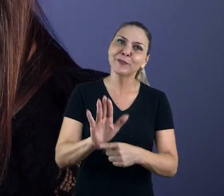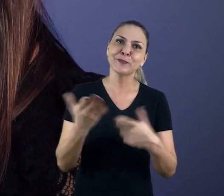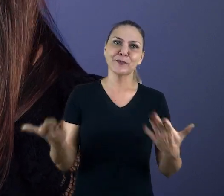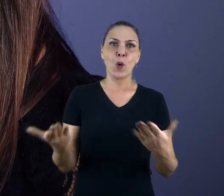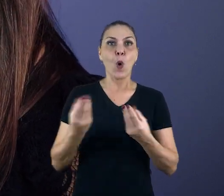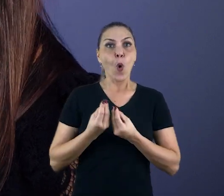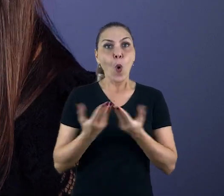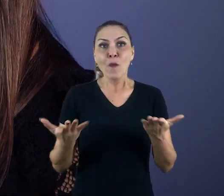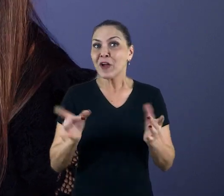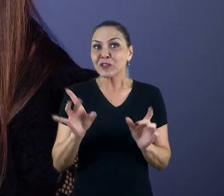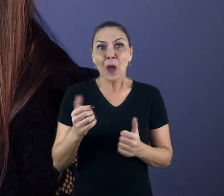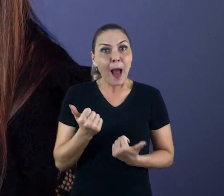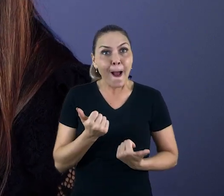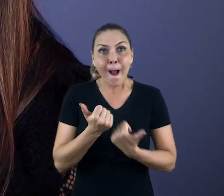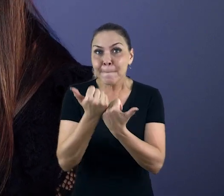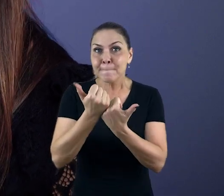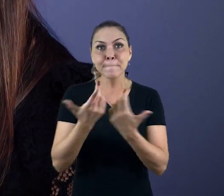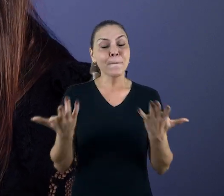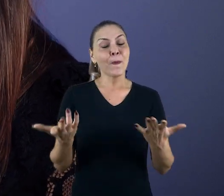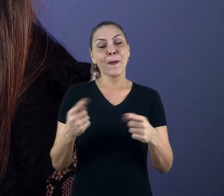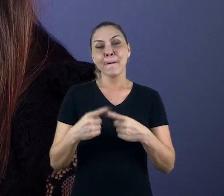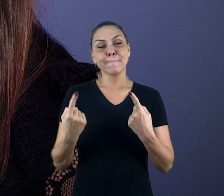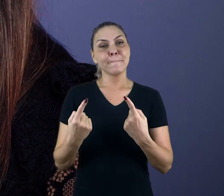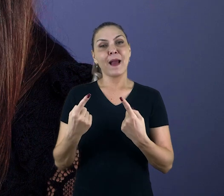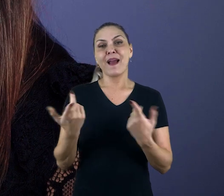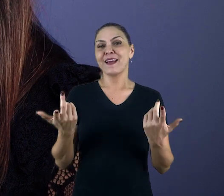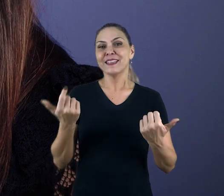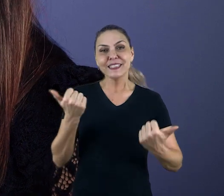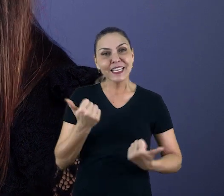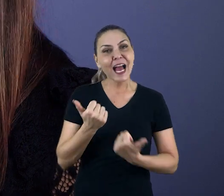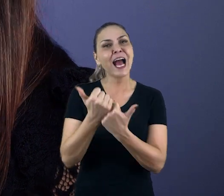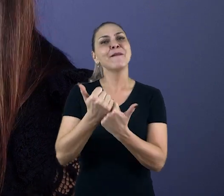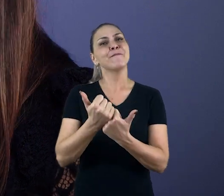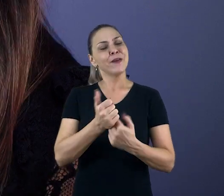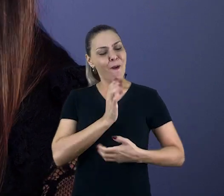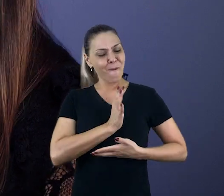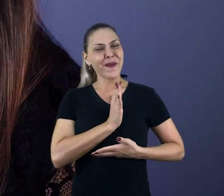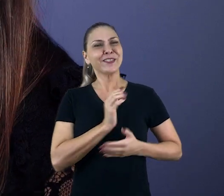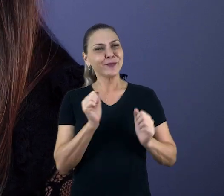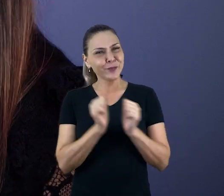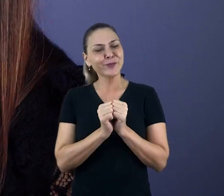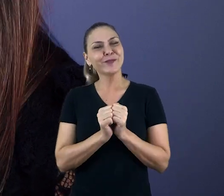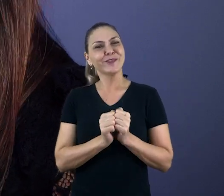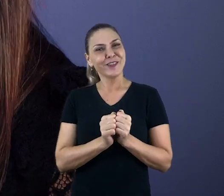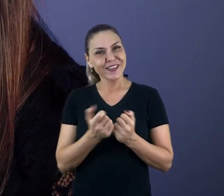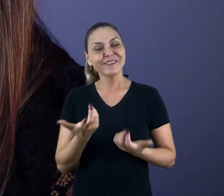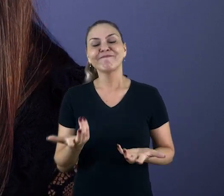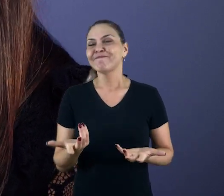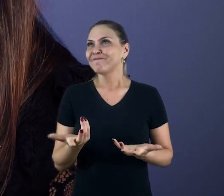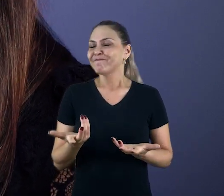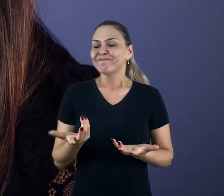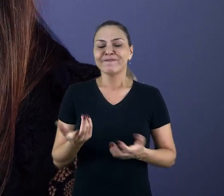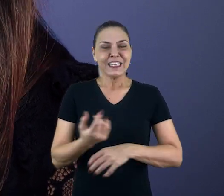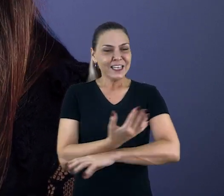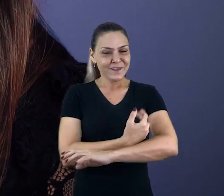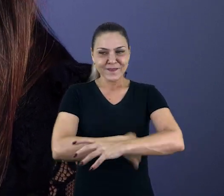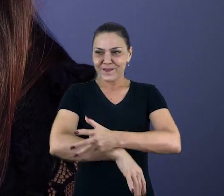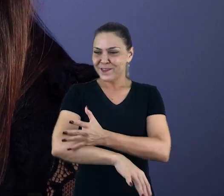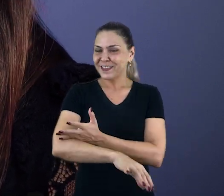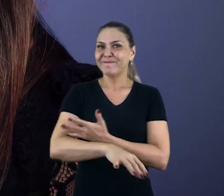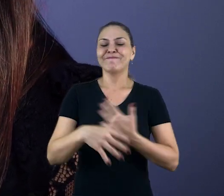né? A gente oferta só esse apoio, mas apoiávamos com o coração. Realmente foi